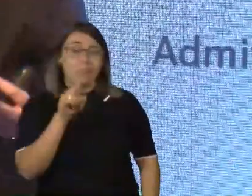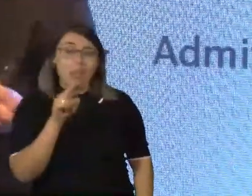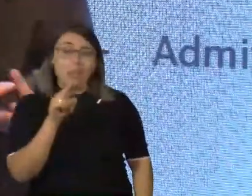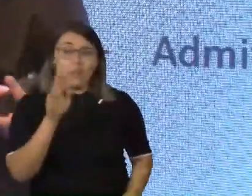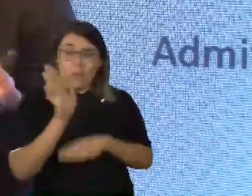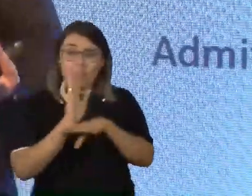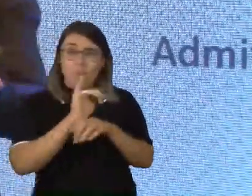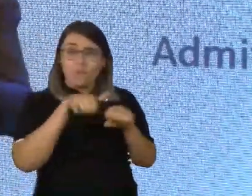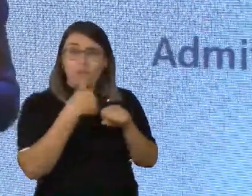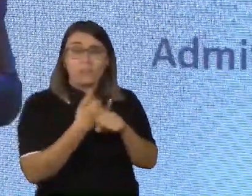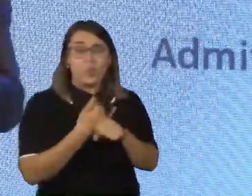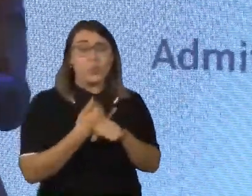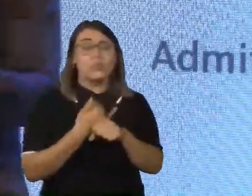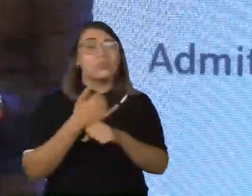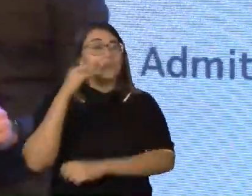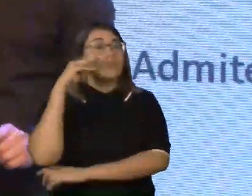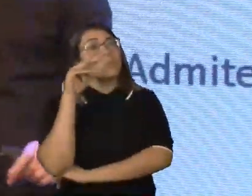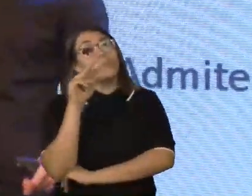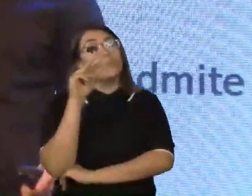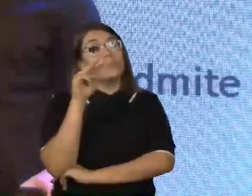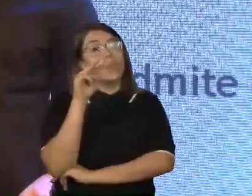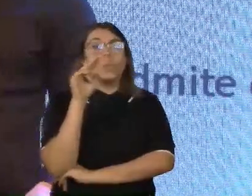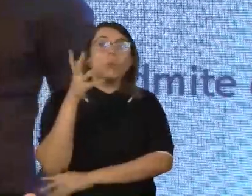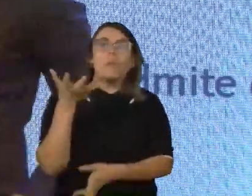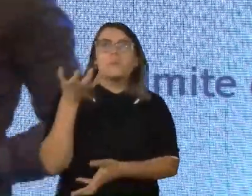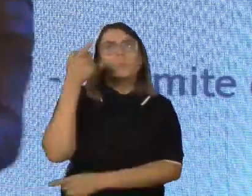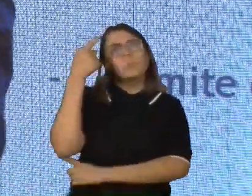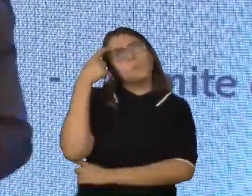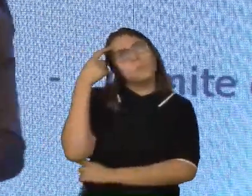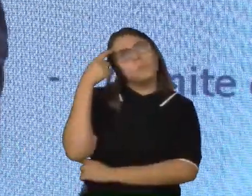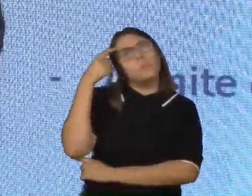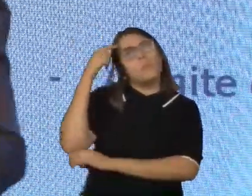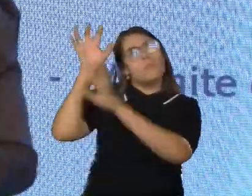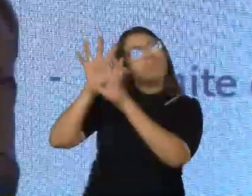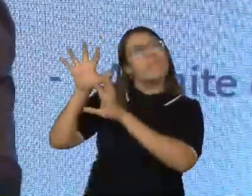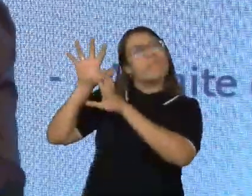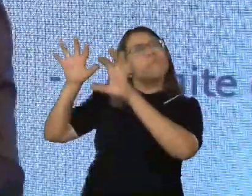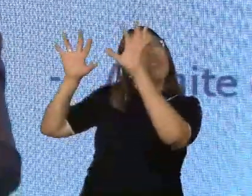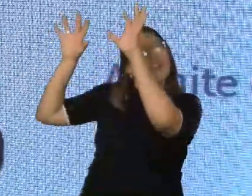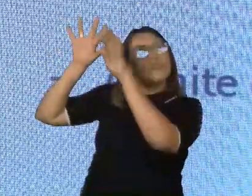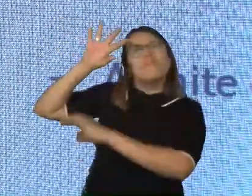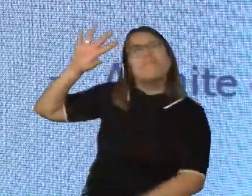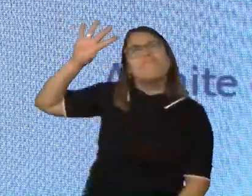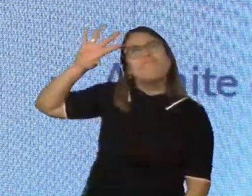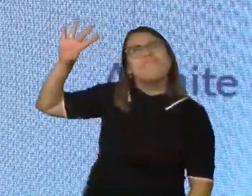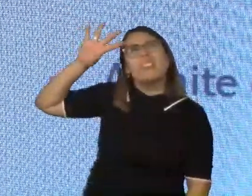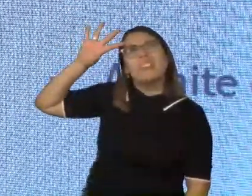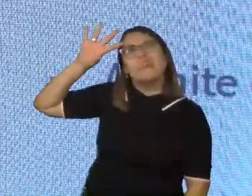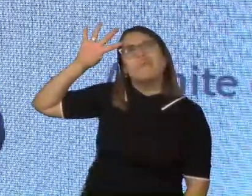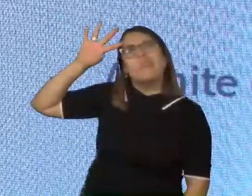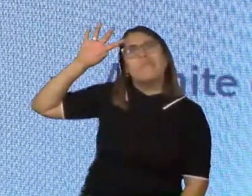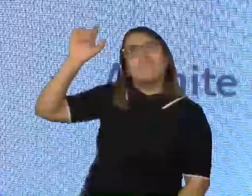nosso cérebro só escuta 8%, né? Ele ainda opera como algo tendencioso. Eu já estou formando uma pensamento que é crítico